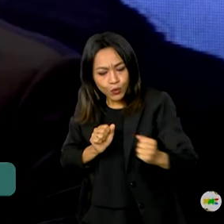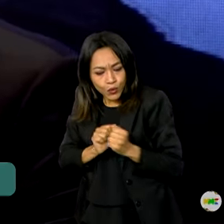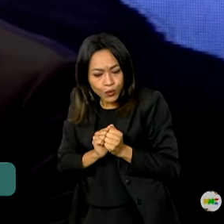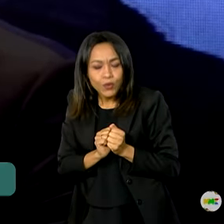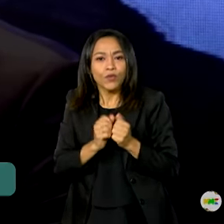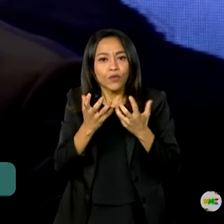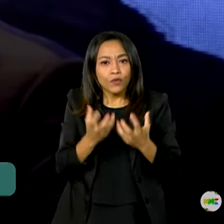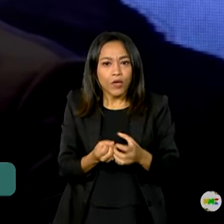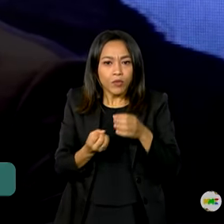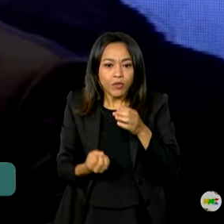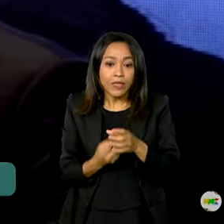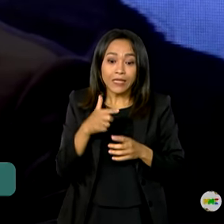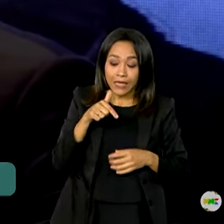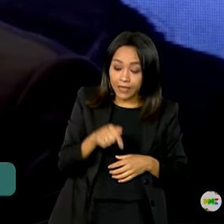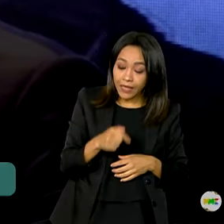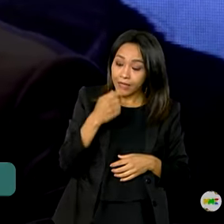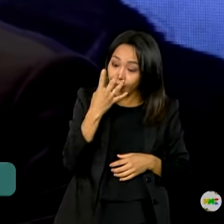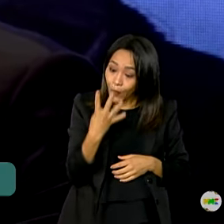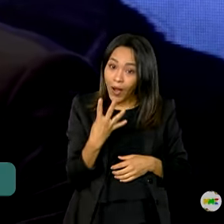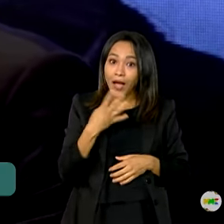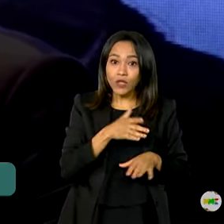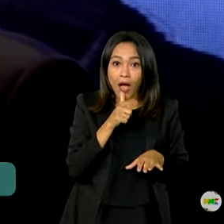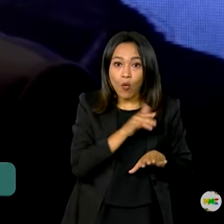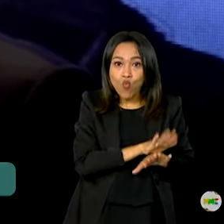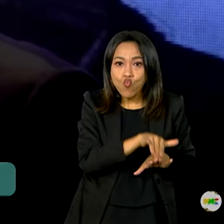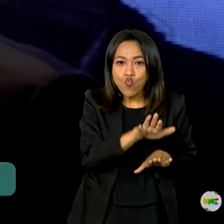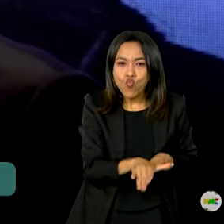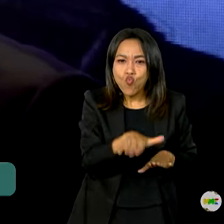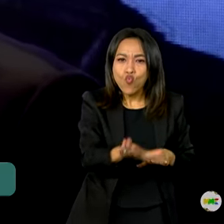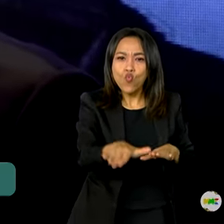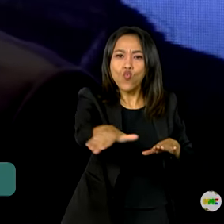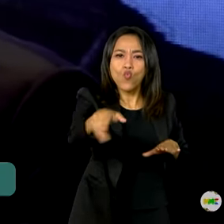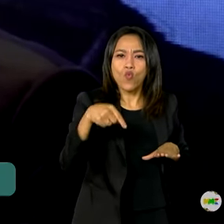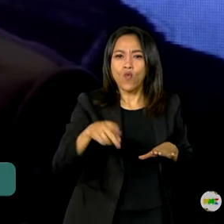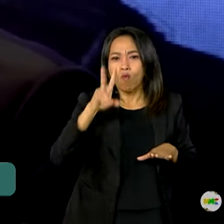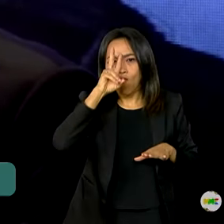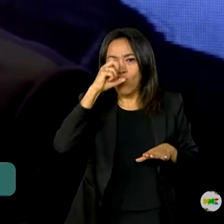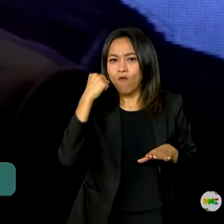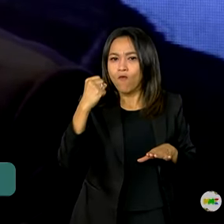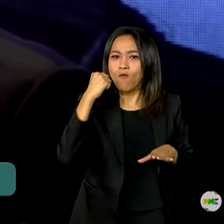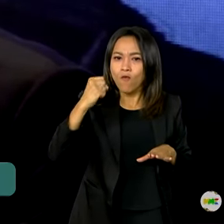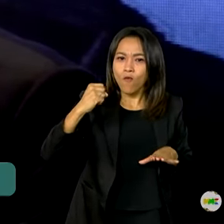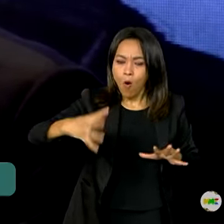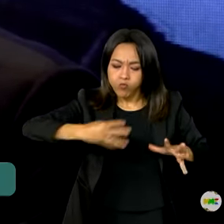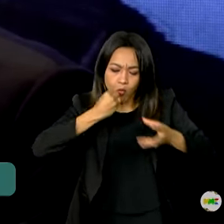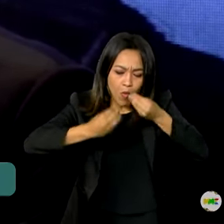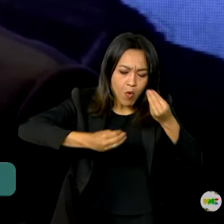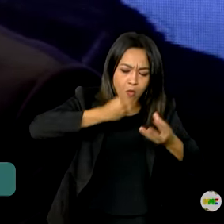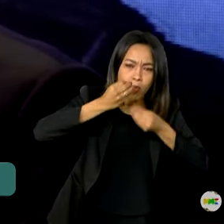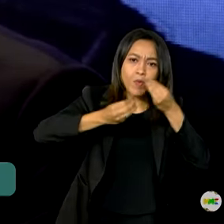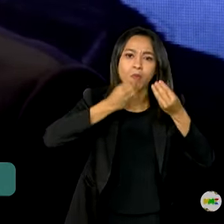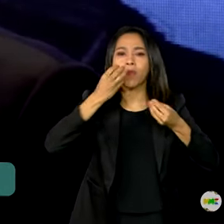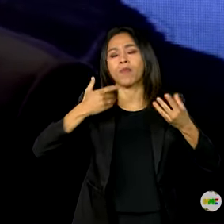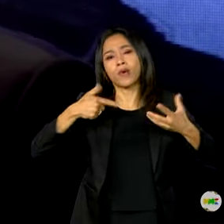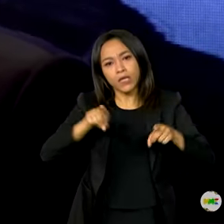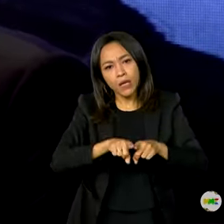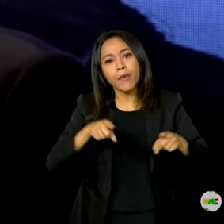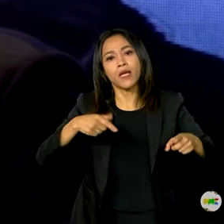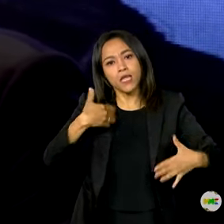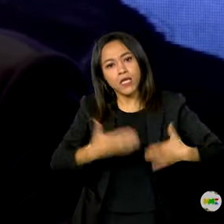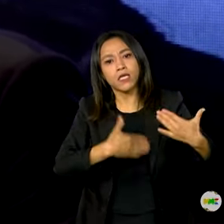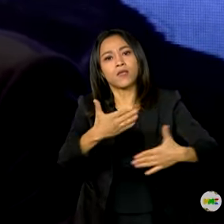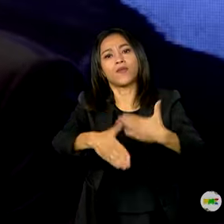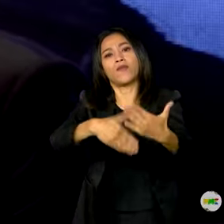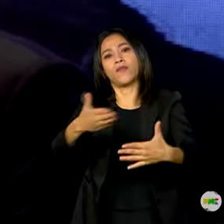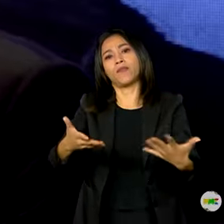74 reservatórios em fontes mais ricas de alimentos. Sustento e crescimento para